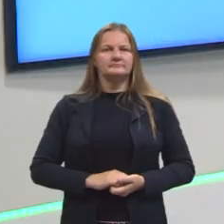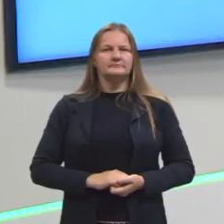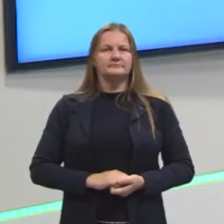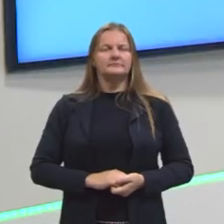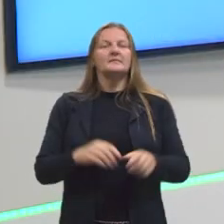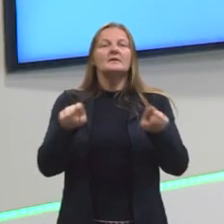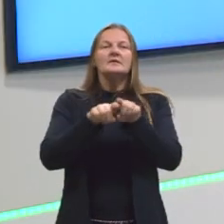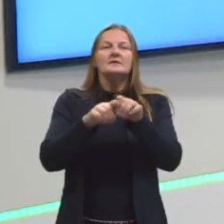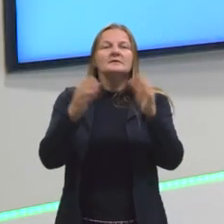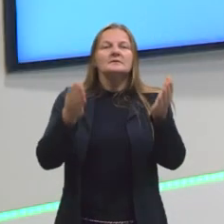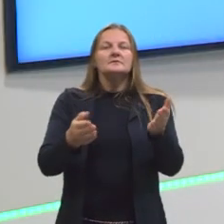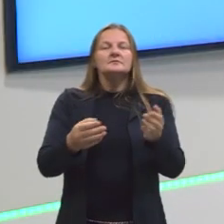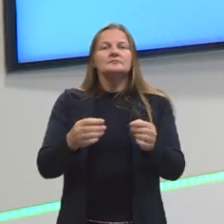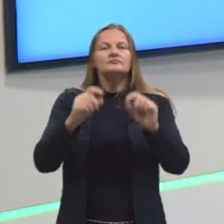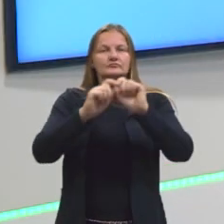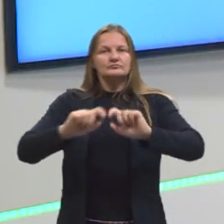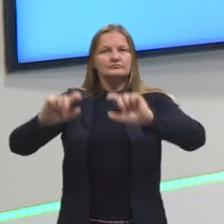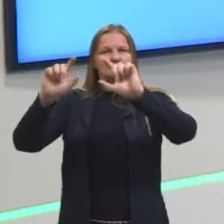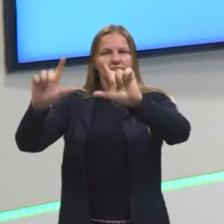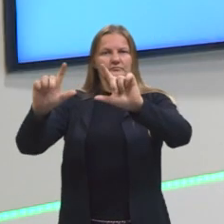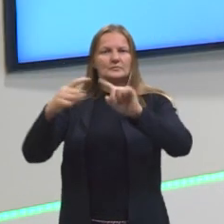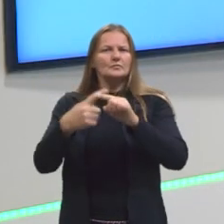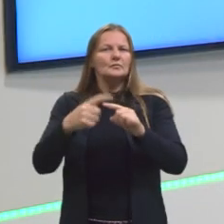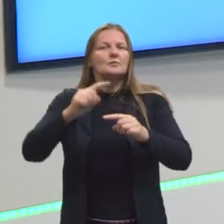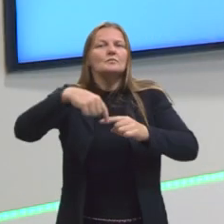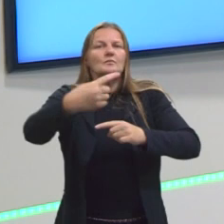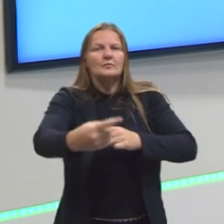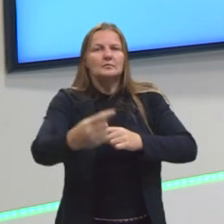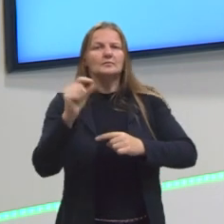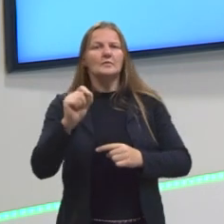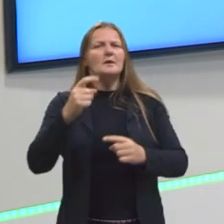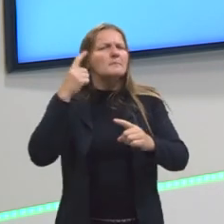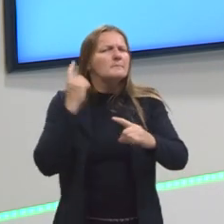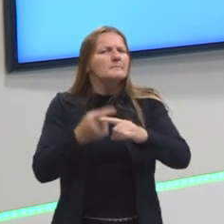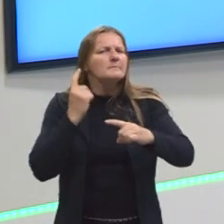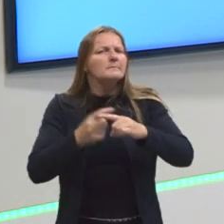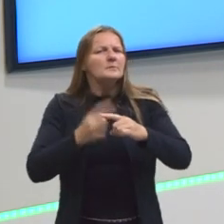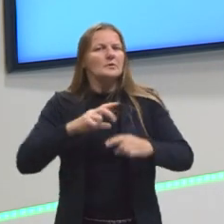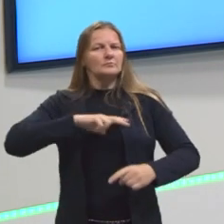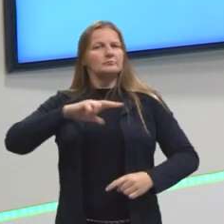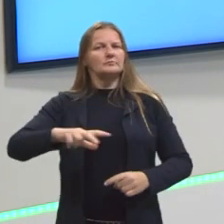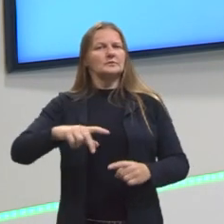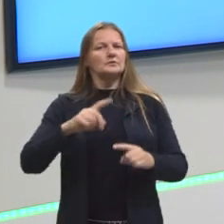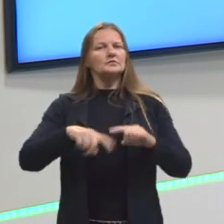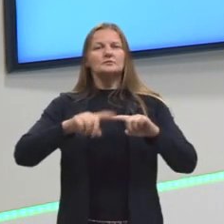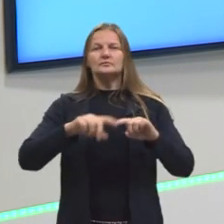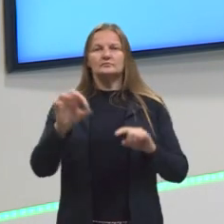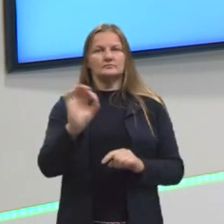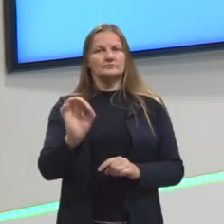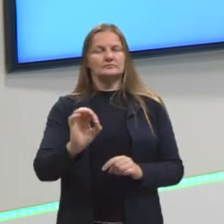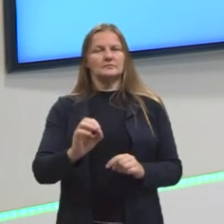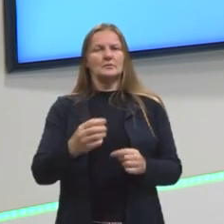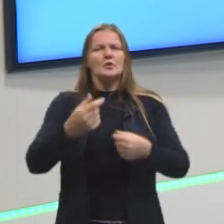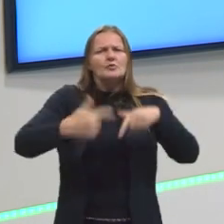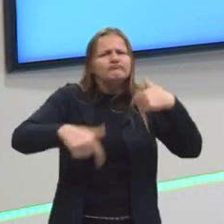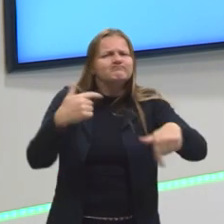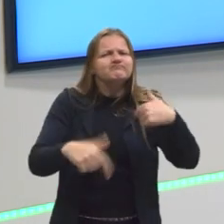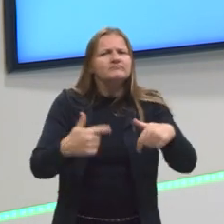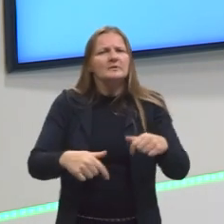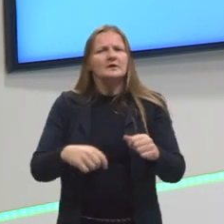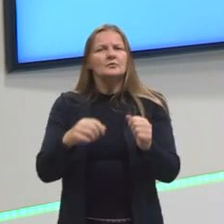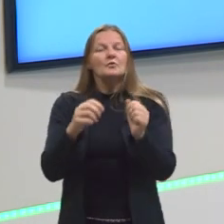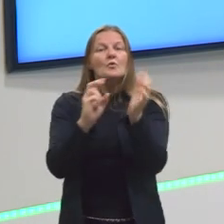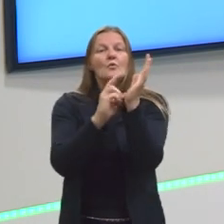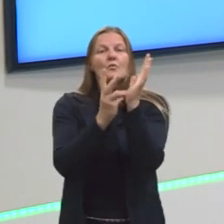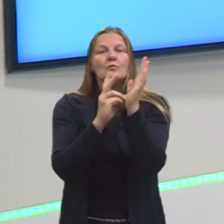E aqui, no nosso próximo slide, a gente vai falar um pouquinho do porquê que os portugueses não usaram a mão de obra indígena.